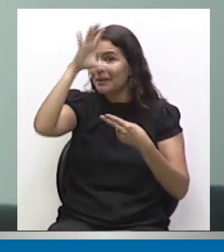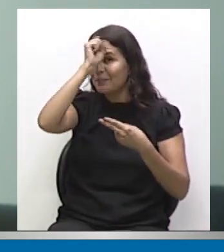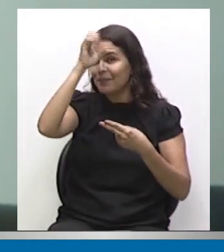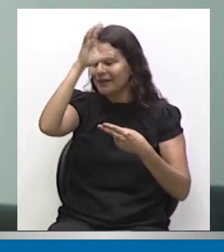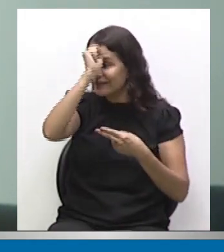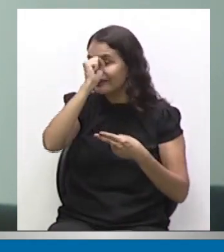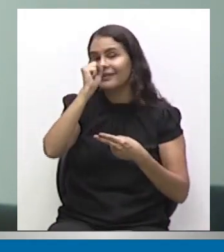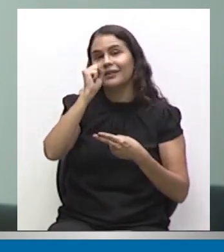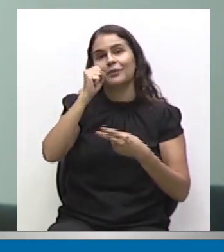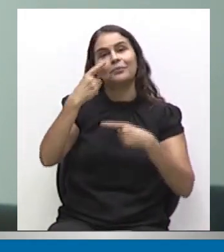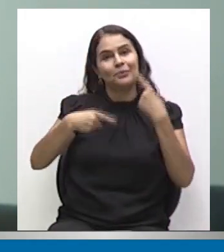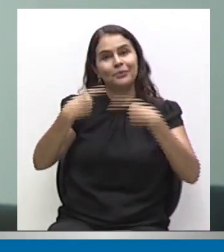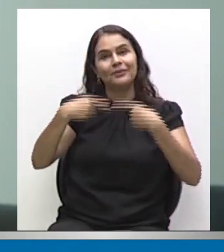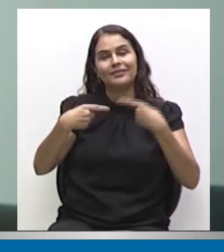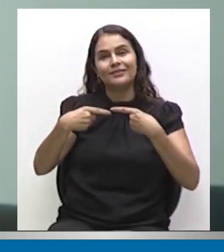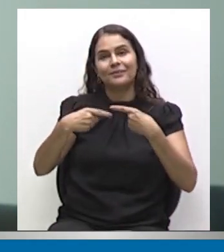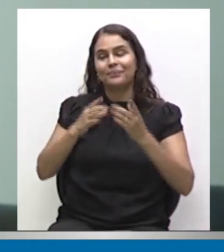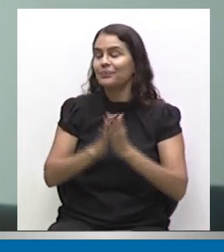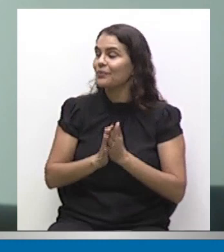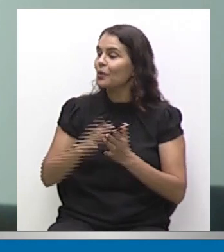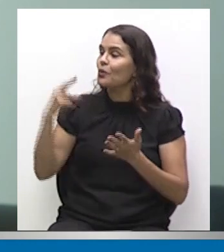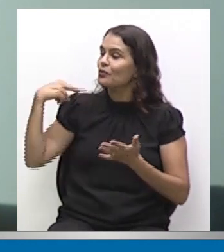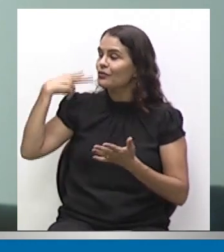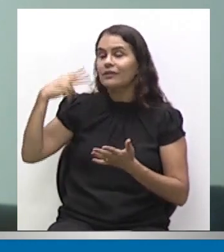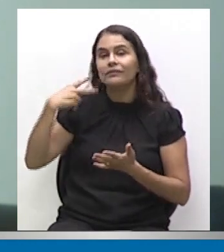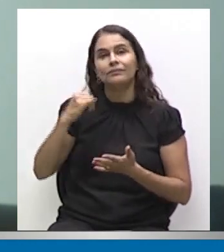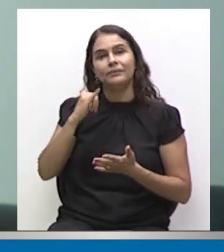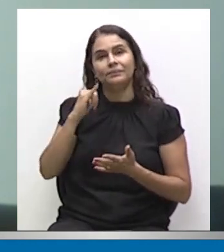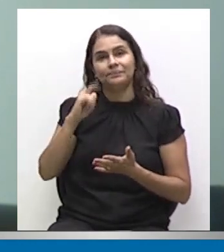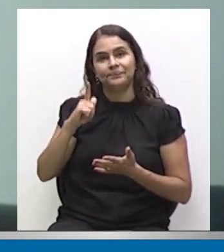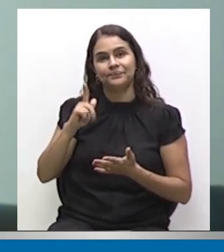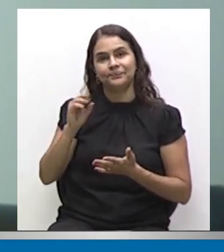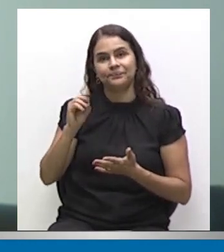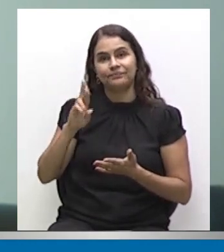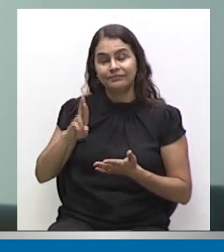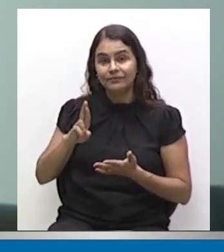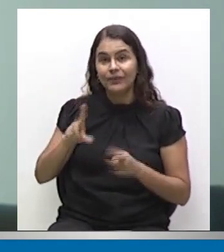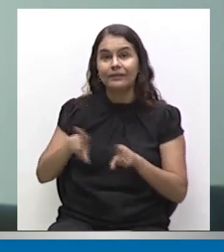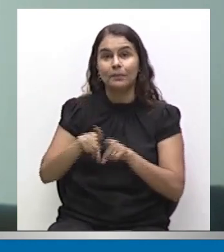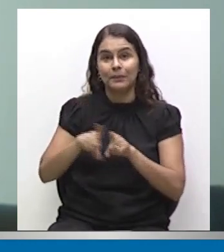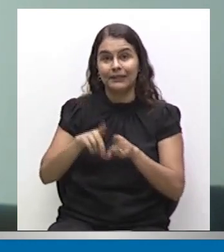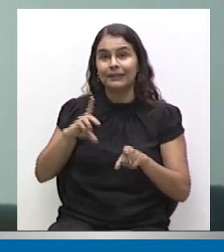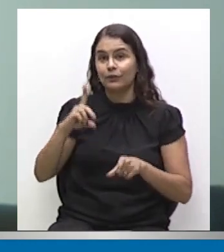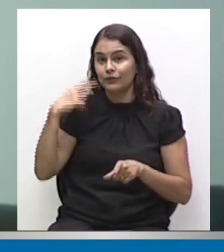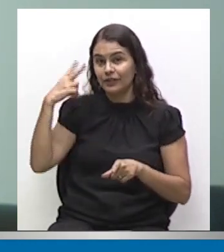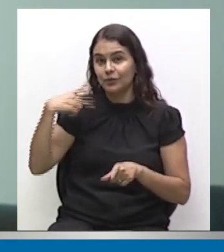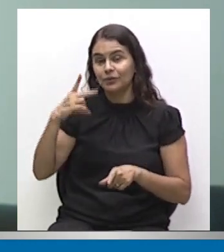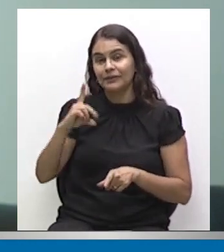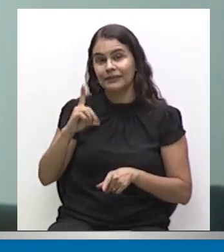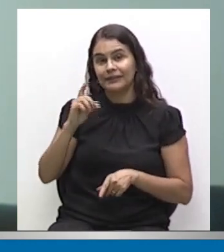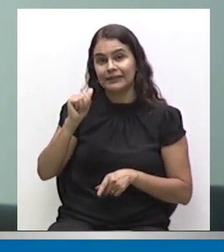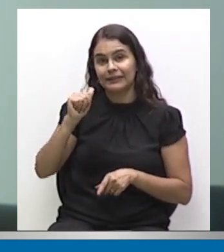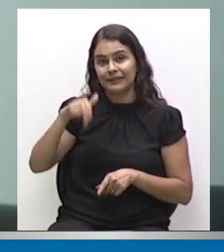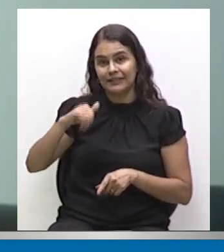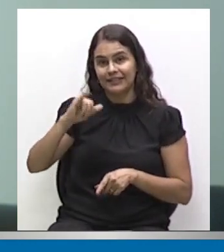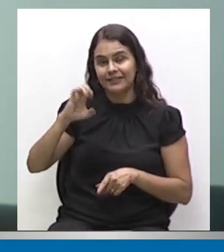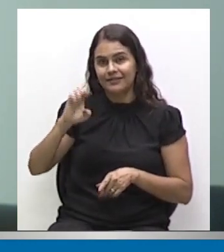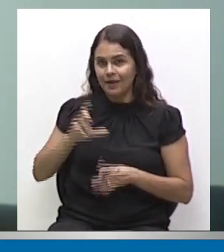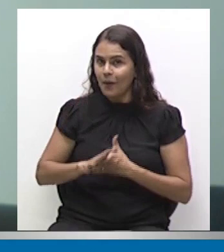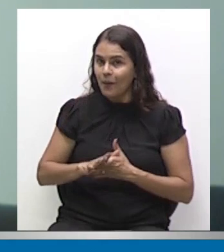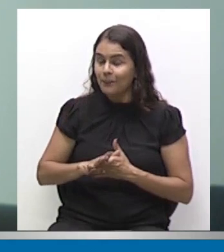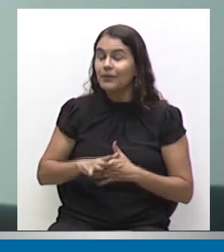tanto o vereador Igor como o vereador Daniel, demonstrando que essa universidade ensina não só o